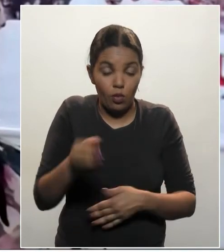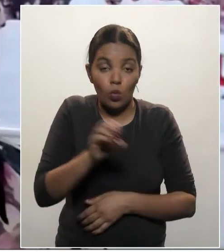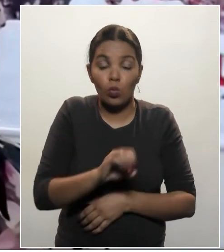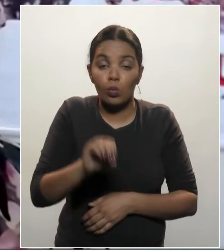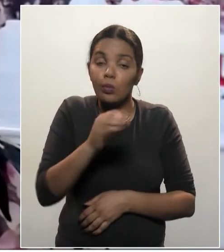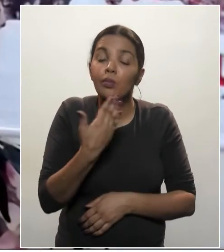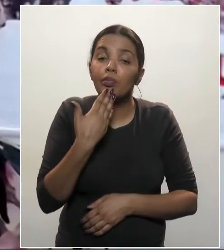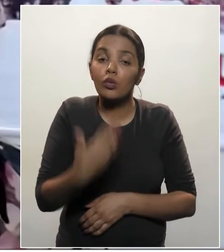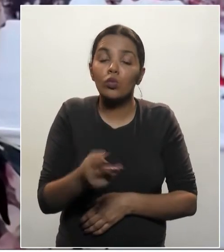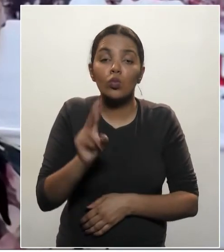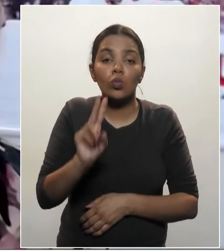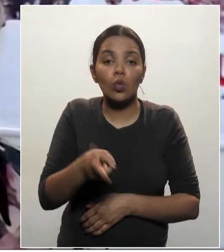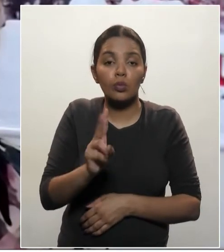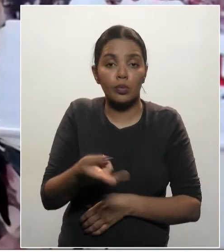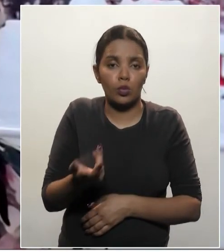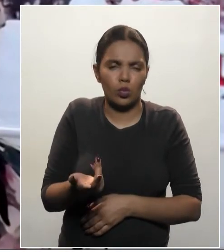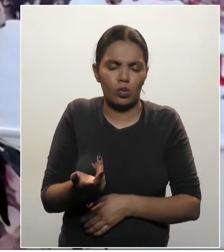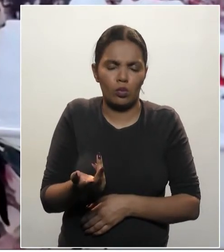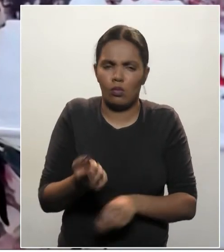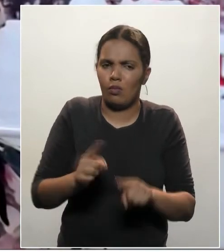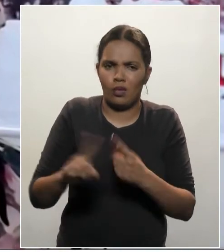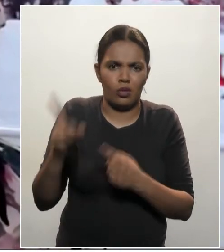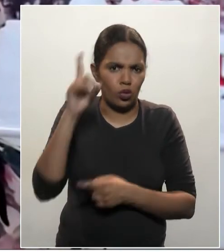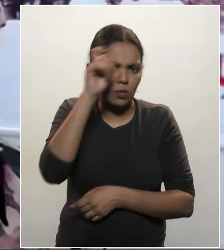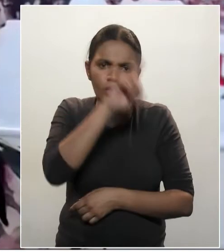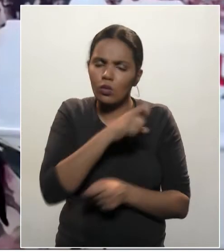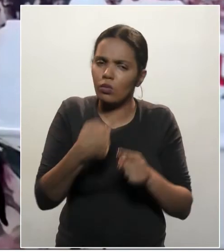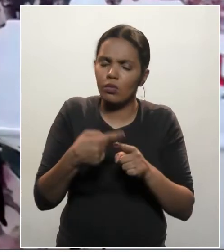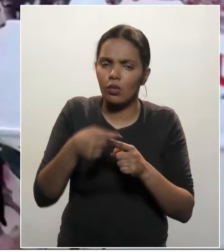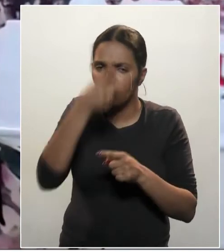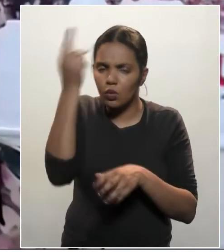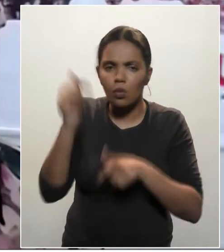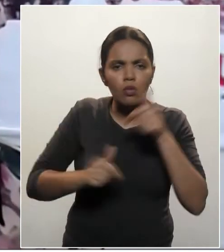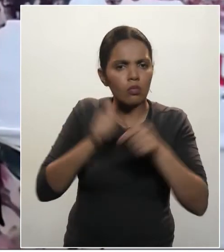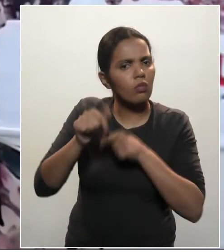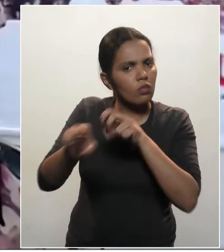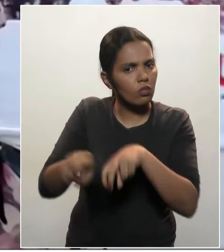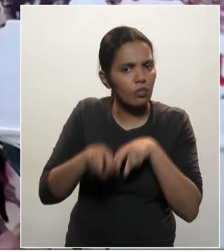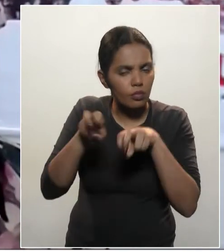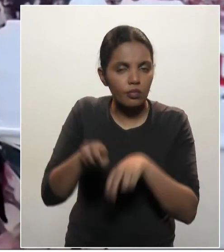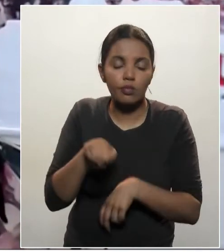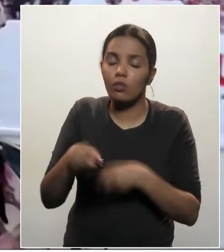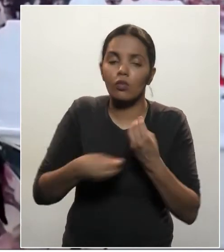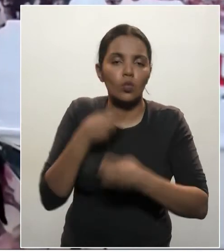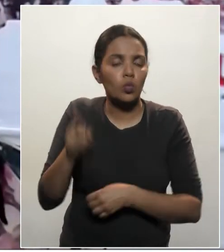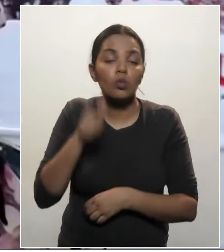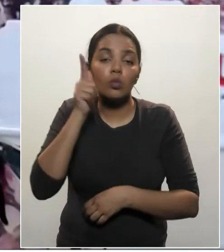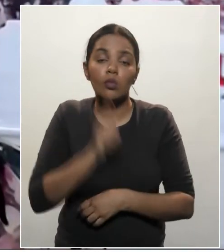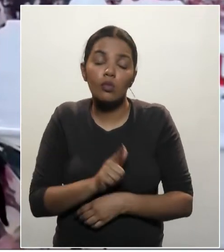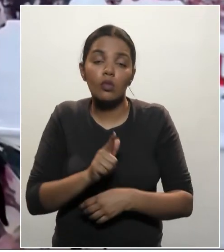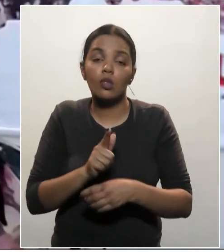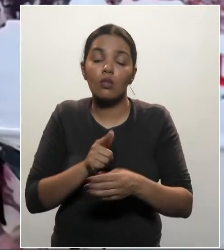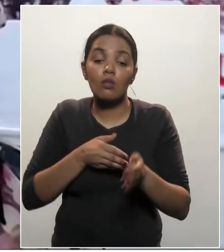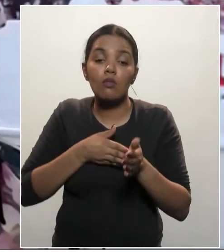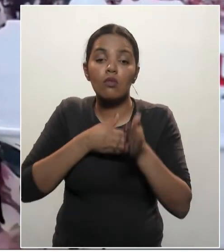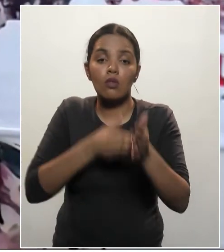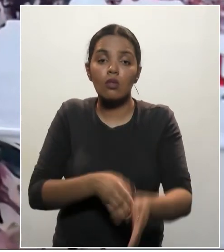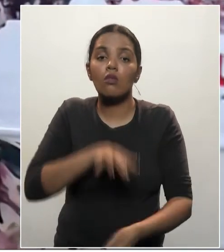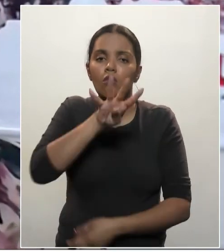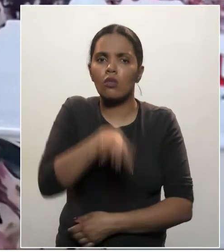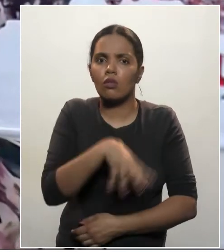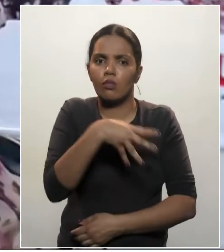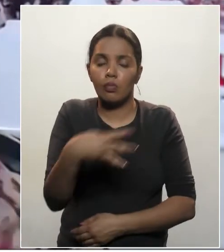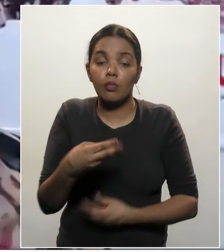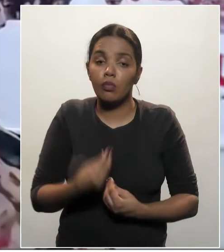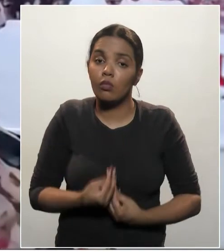de outubro. Então, isso dificulta os nossos agricultores familiares para poder fazer, cumprir com esse cronograma, cumprir com